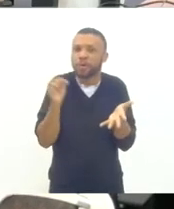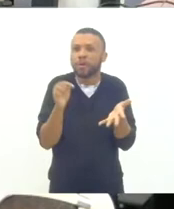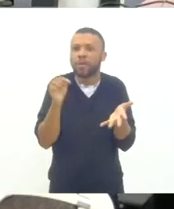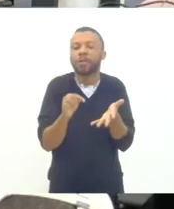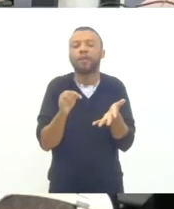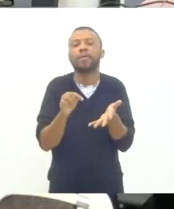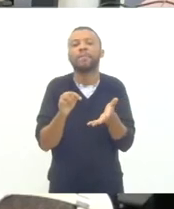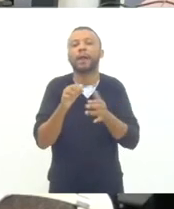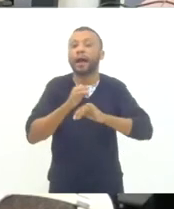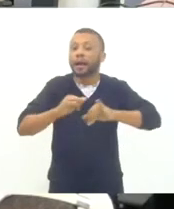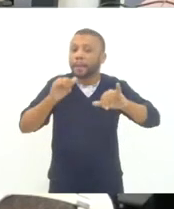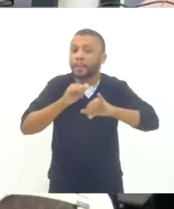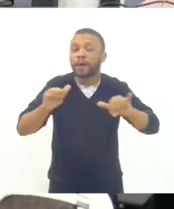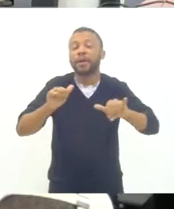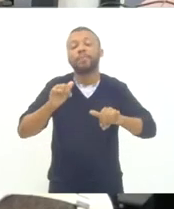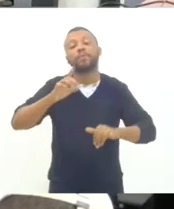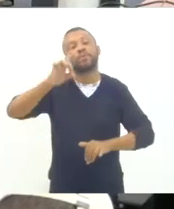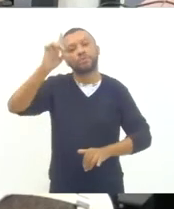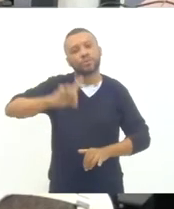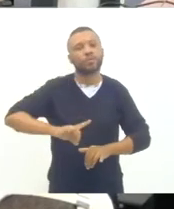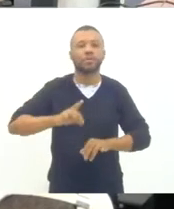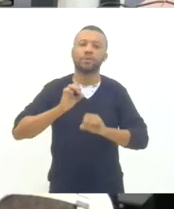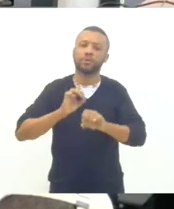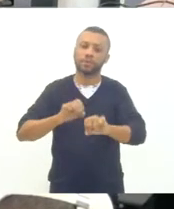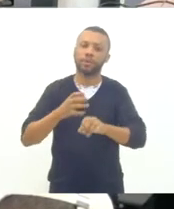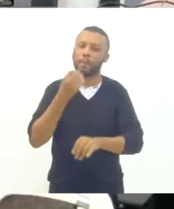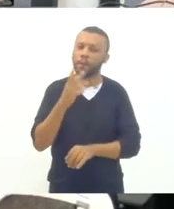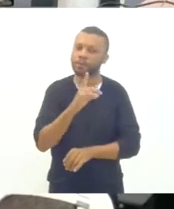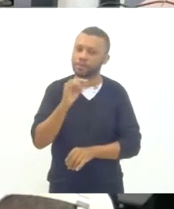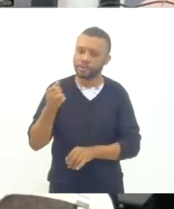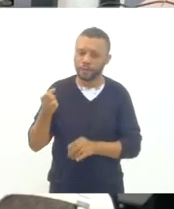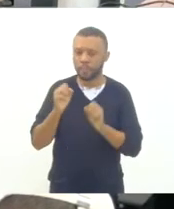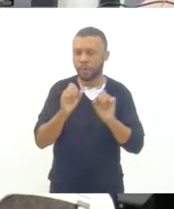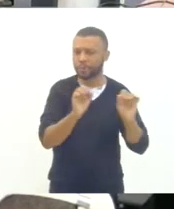campanha pelo Direito à Educação. Bom dia. Palavra sua.